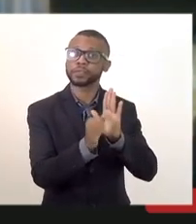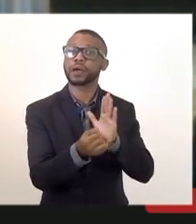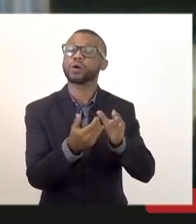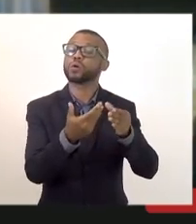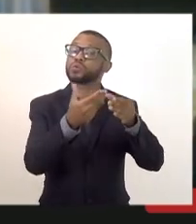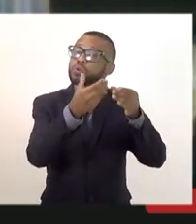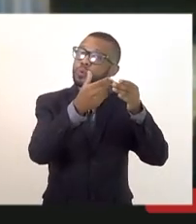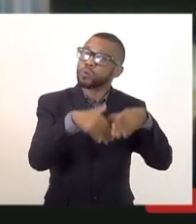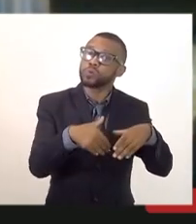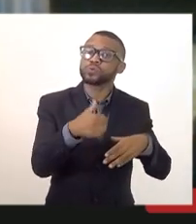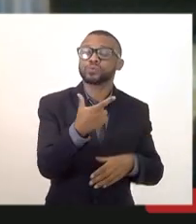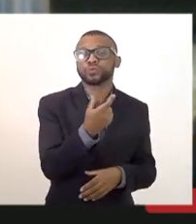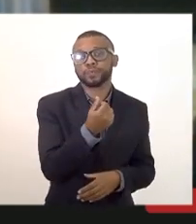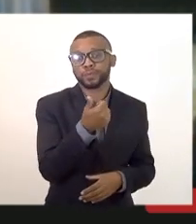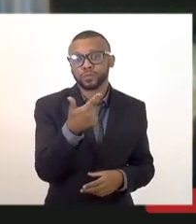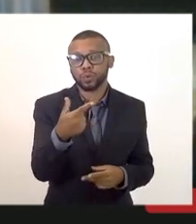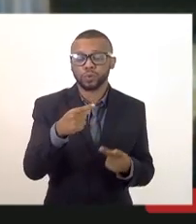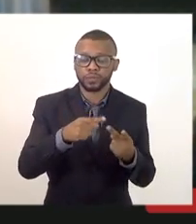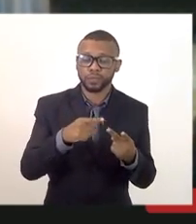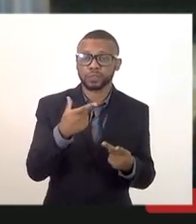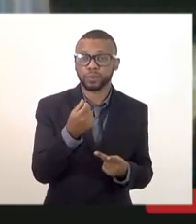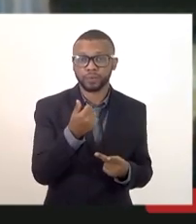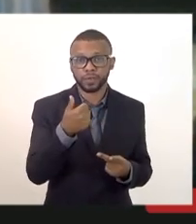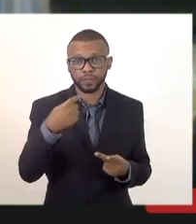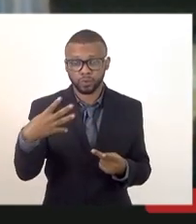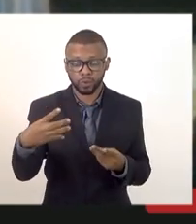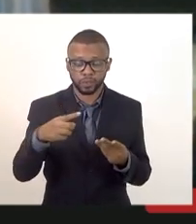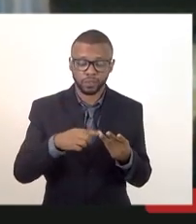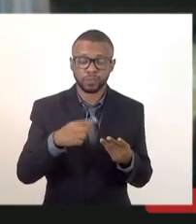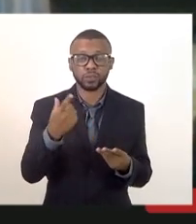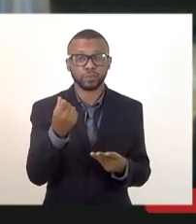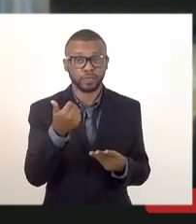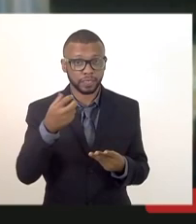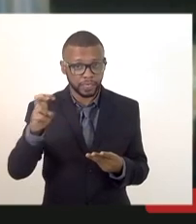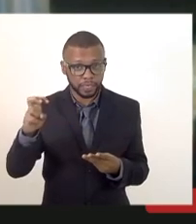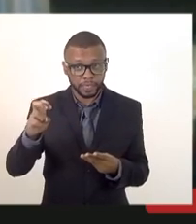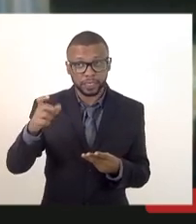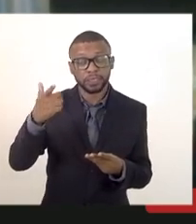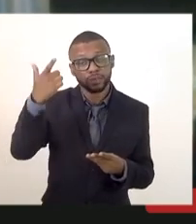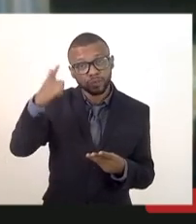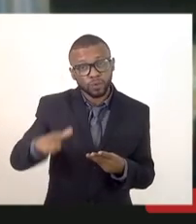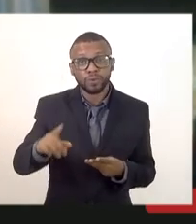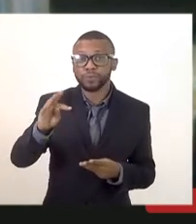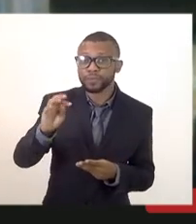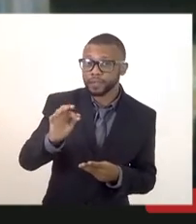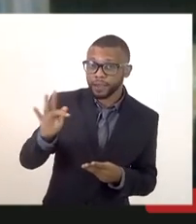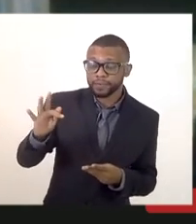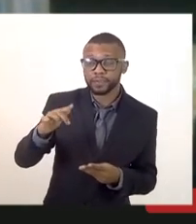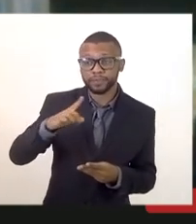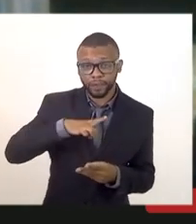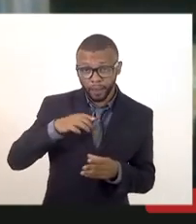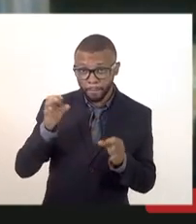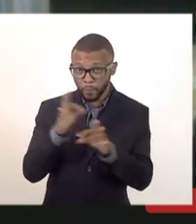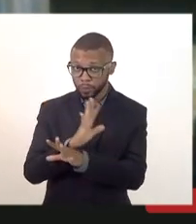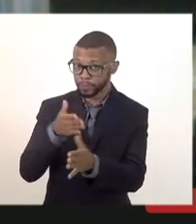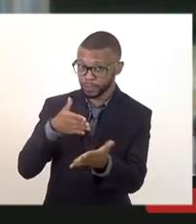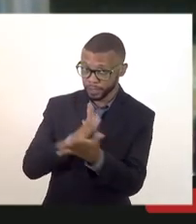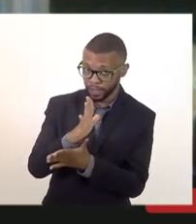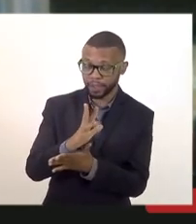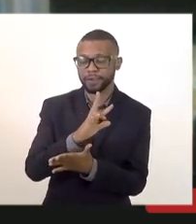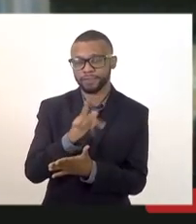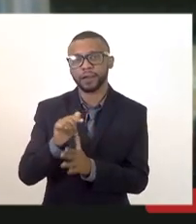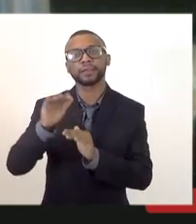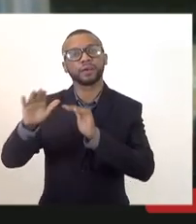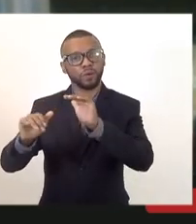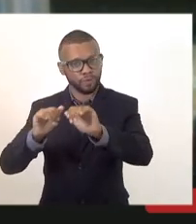2012 2014 2015 será feito novamente o TAF e quem tiver habilitado será convocado e aí durante o